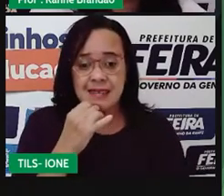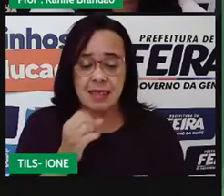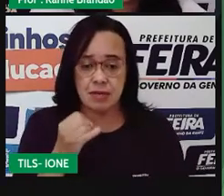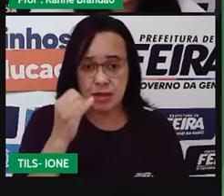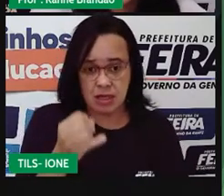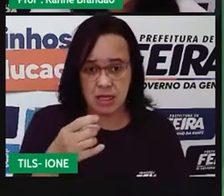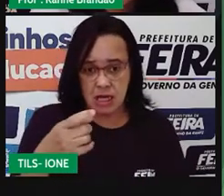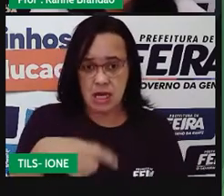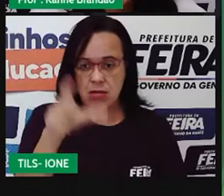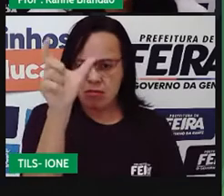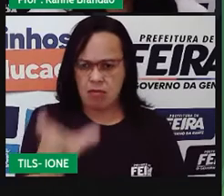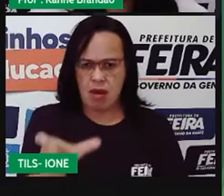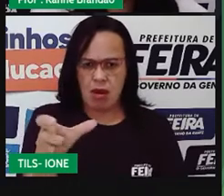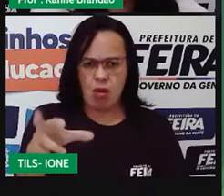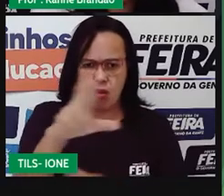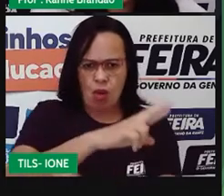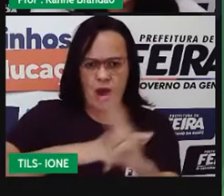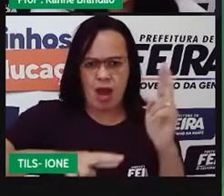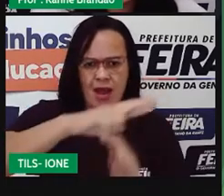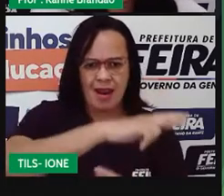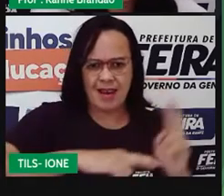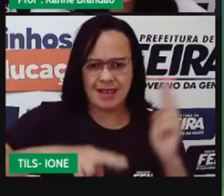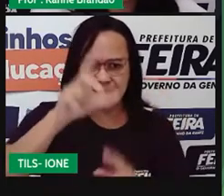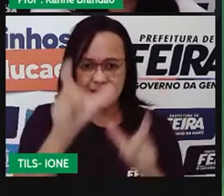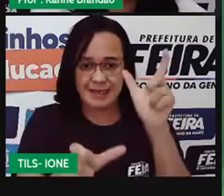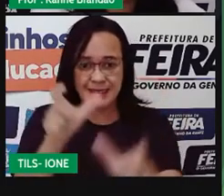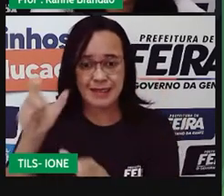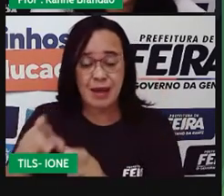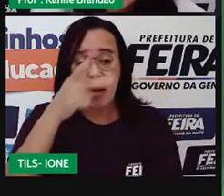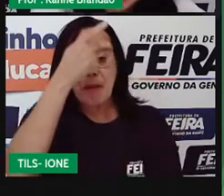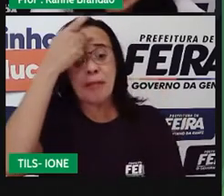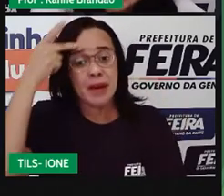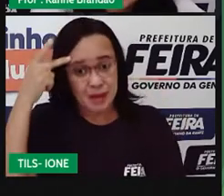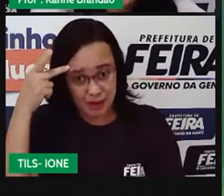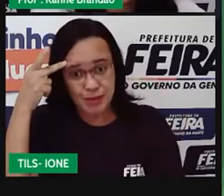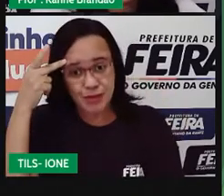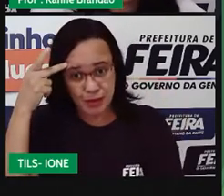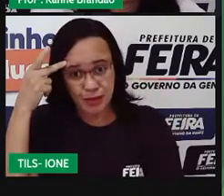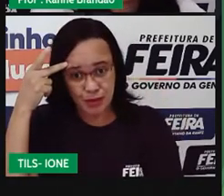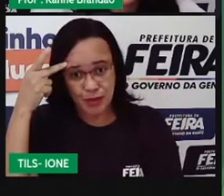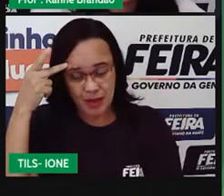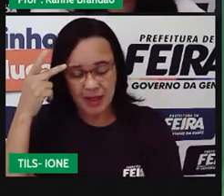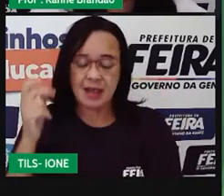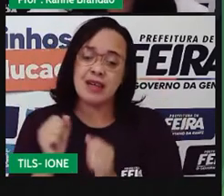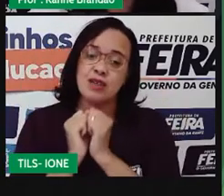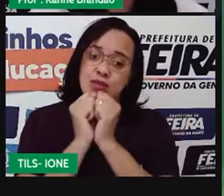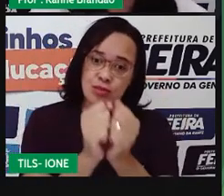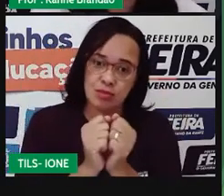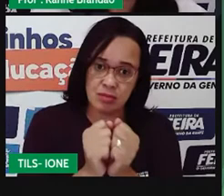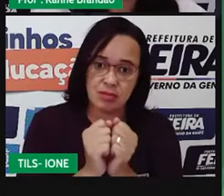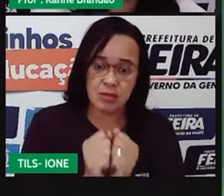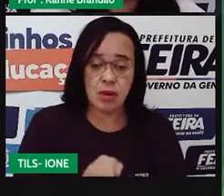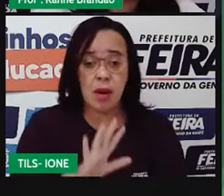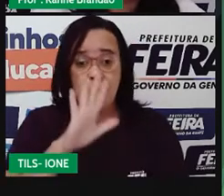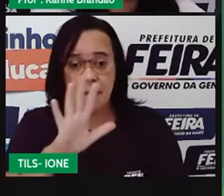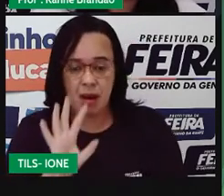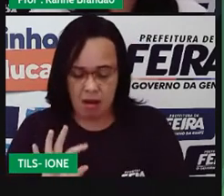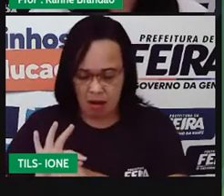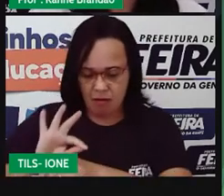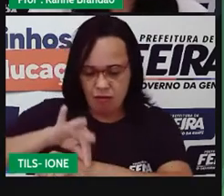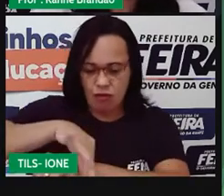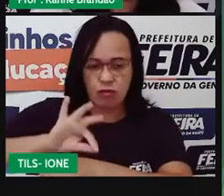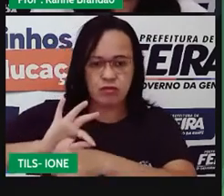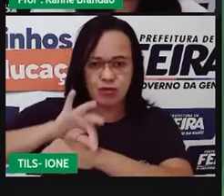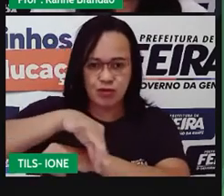intra-específica. Quando as formigas, elas se relacionam entre elas e são da mesma espécie, elas estão tendo uma relação